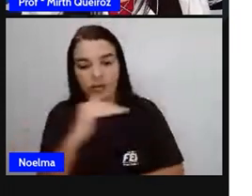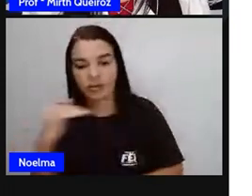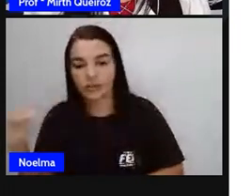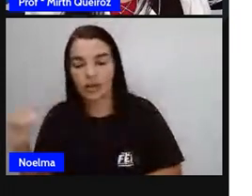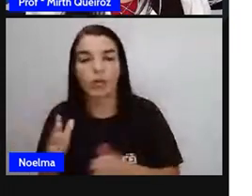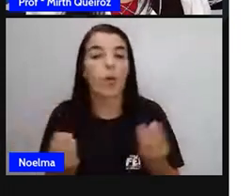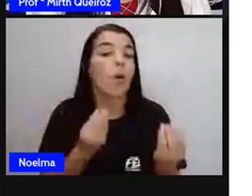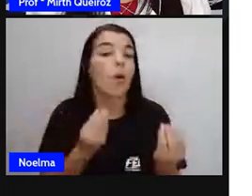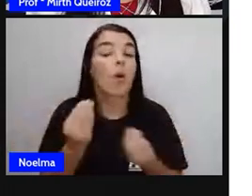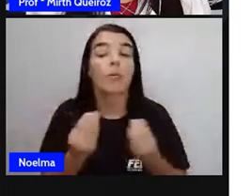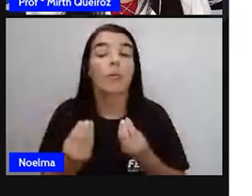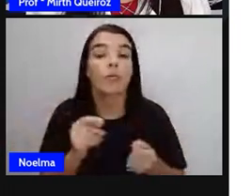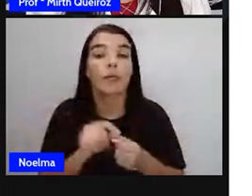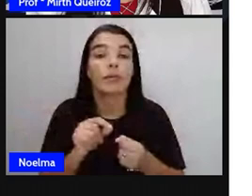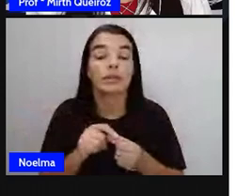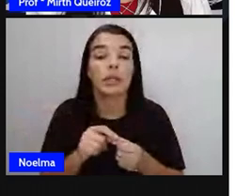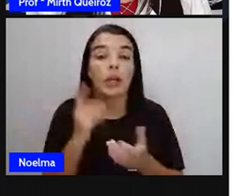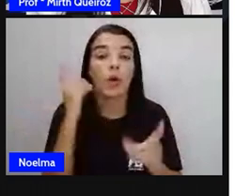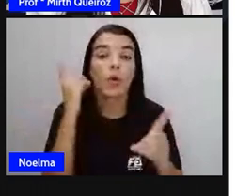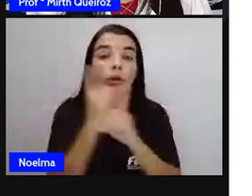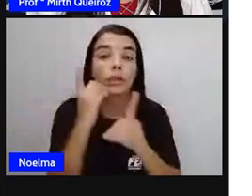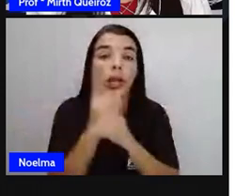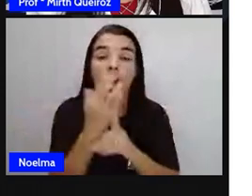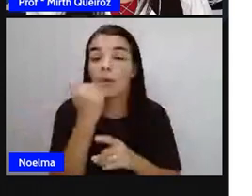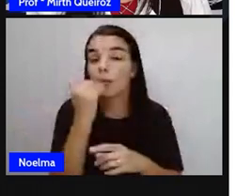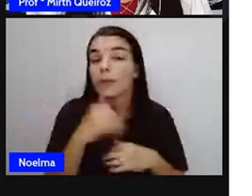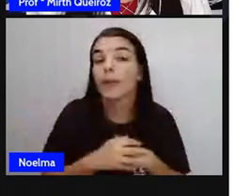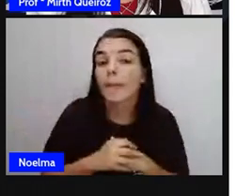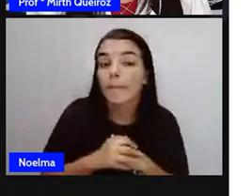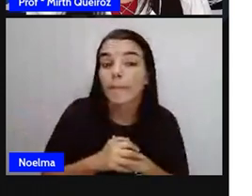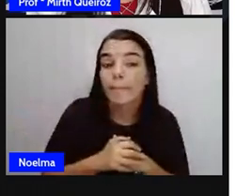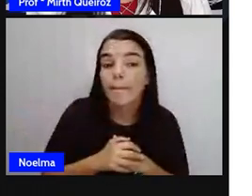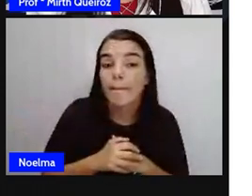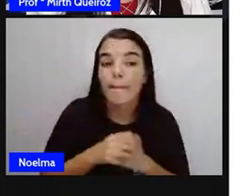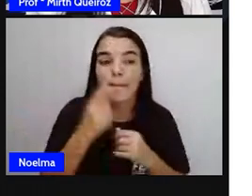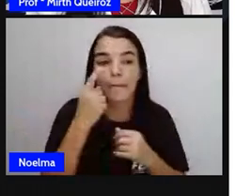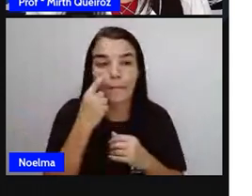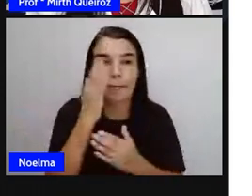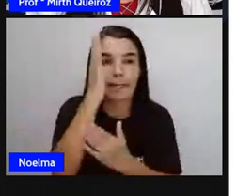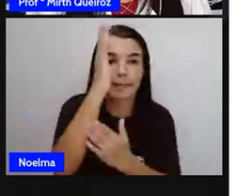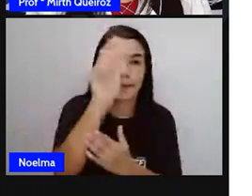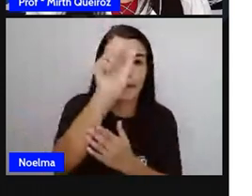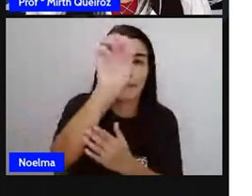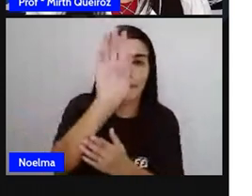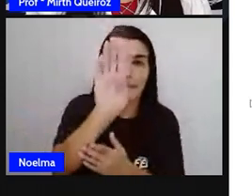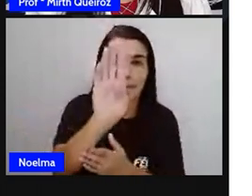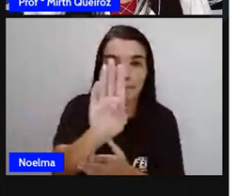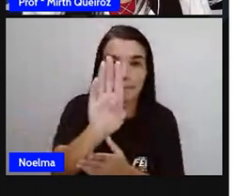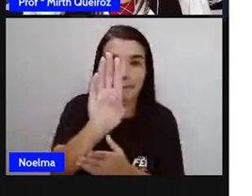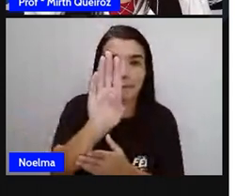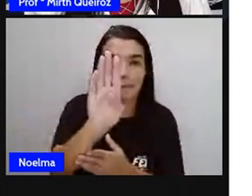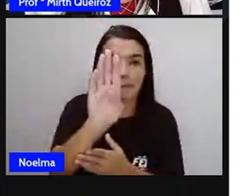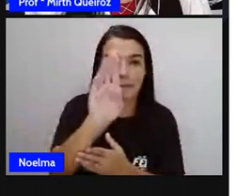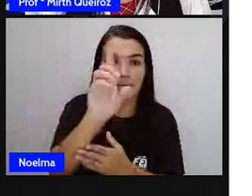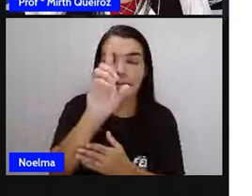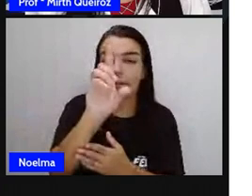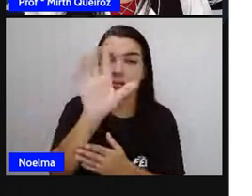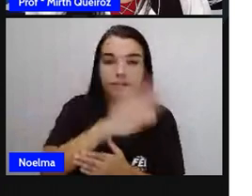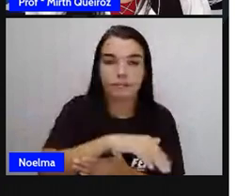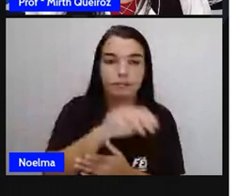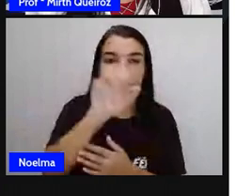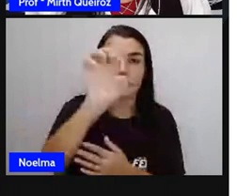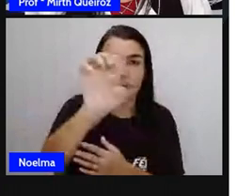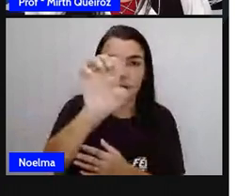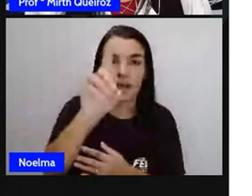Então, nós podemos fazer o quê? Sair da letra E e D, C, D, A e depois passar aqui